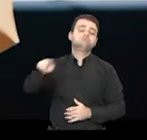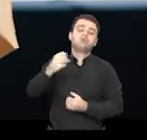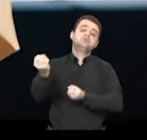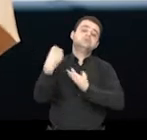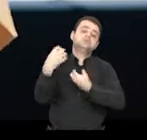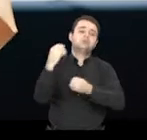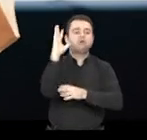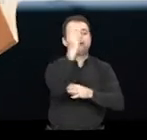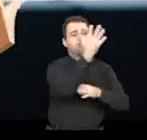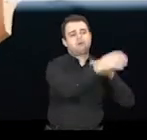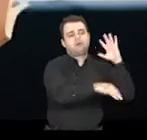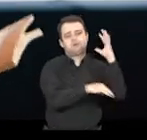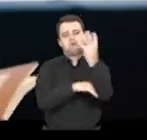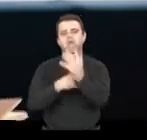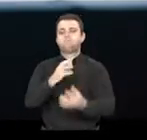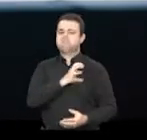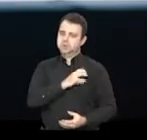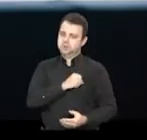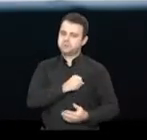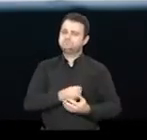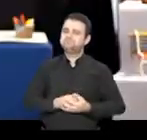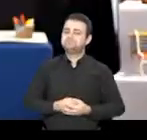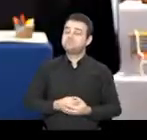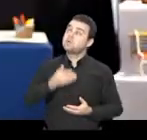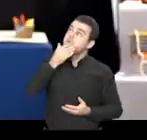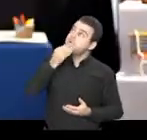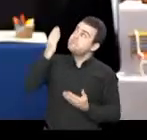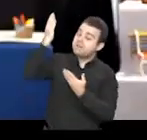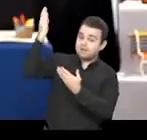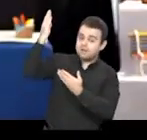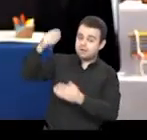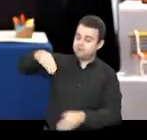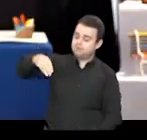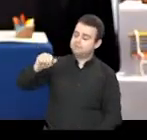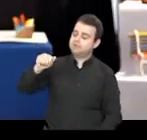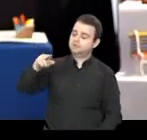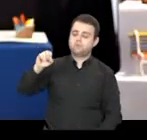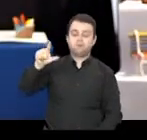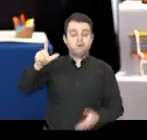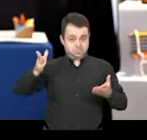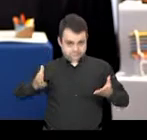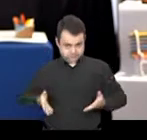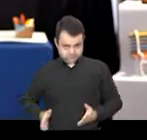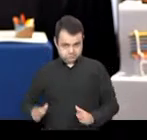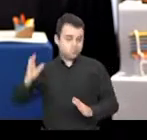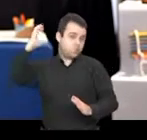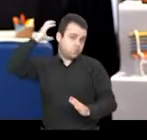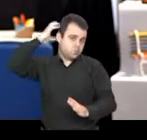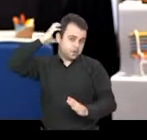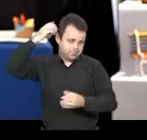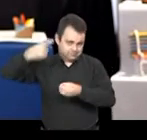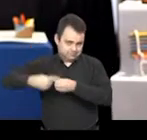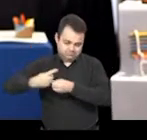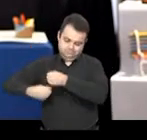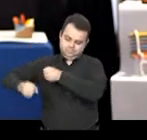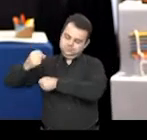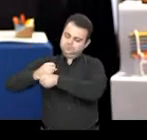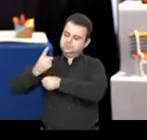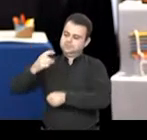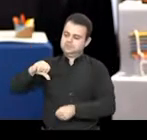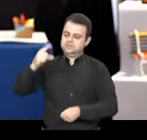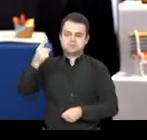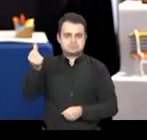ensinaram a amar a natureza. Manuel de Barros nasceu em Cuiabá, em 1916.